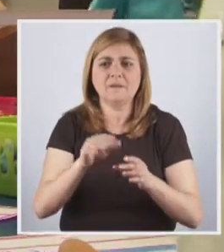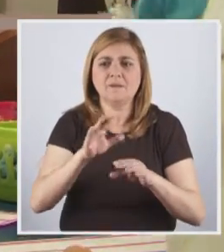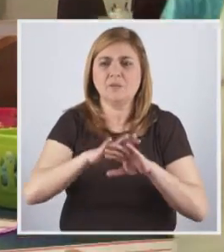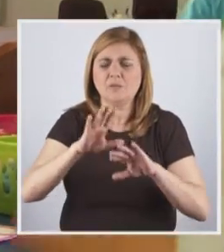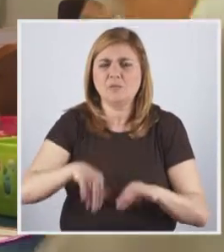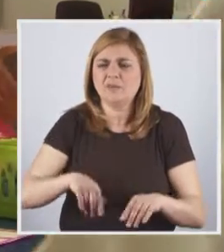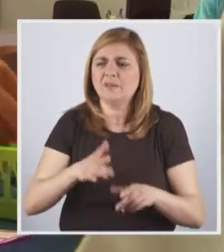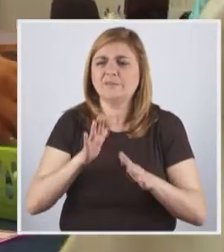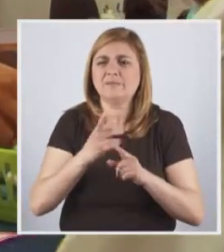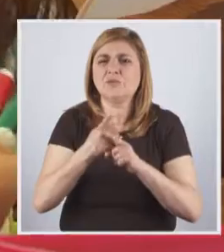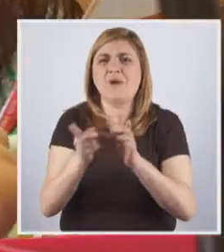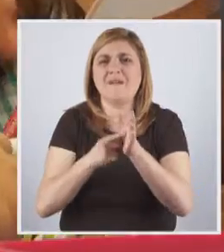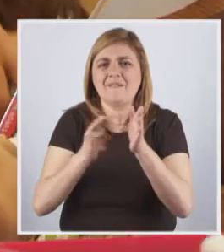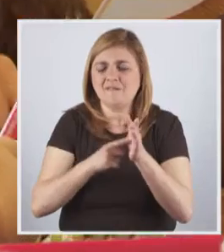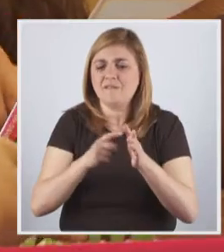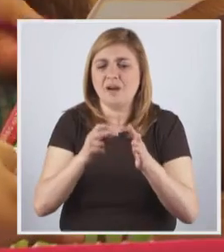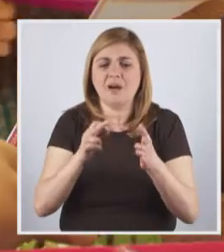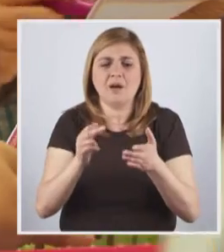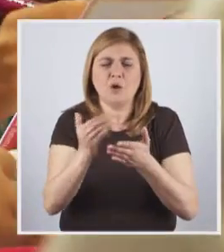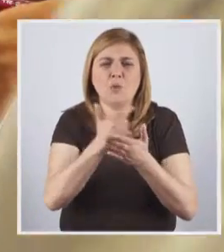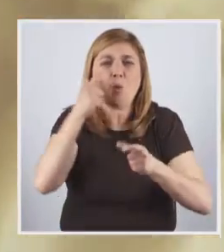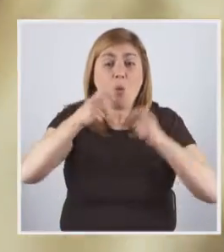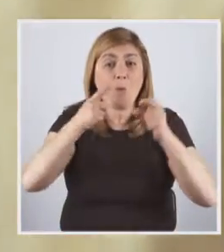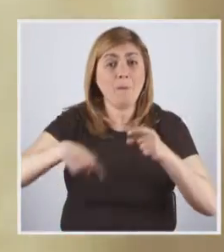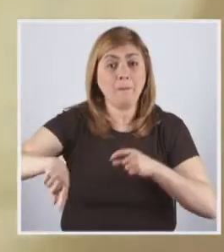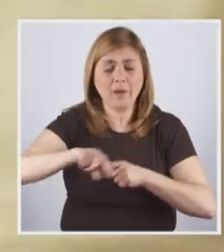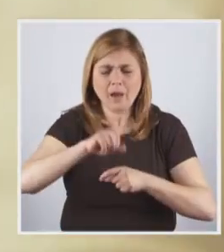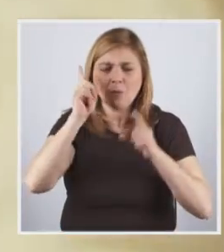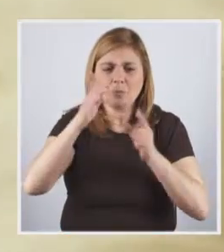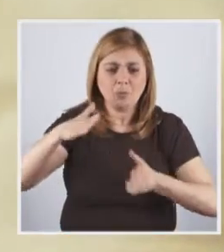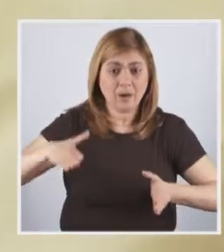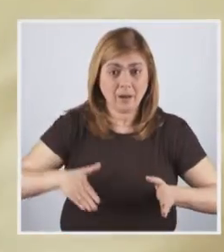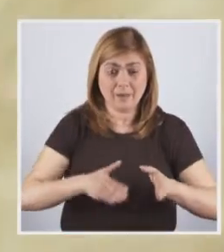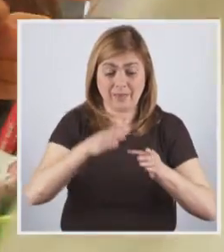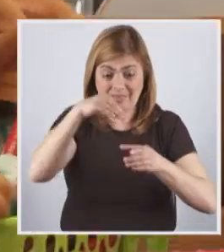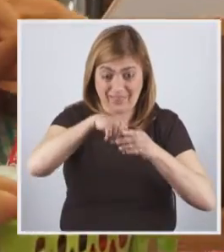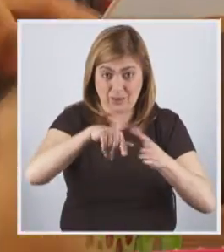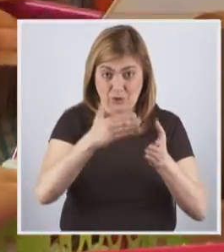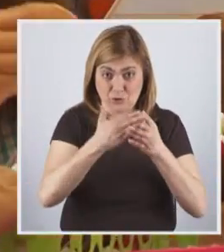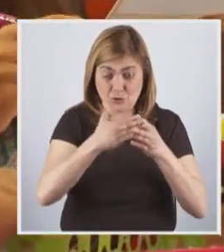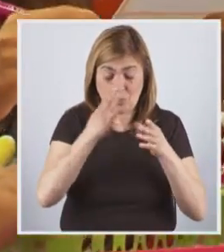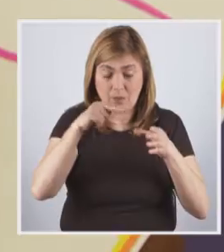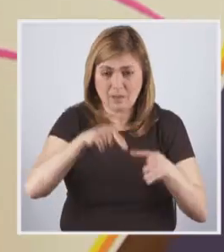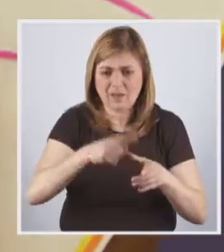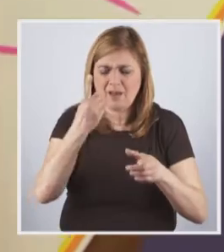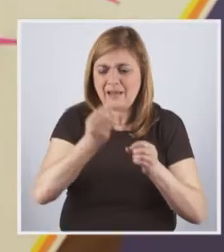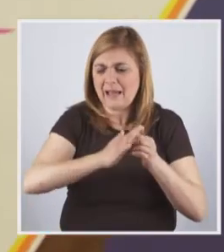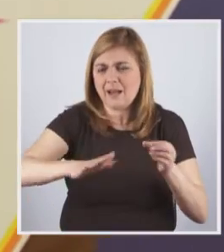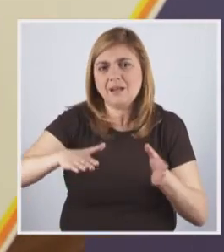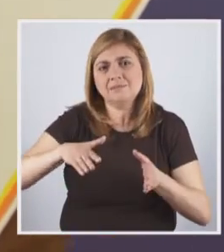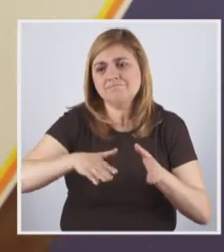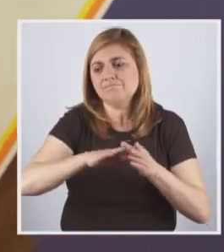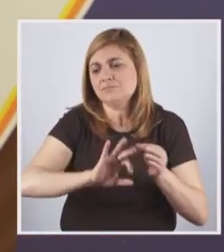por comodismo ou falta de recursos humanos, começámos a encaminhar dentro da própria escola regular determinadas